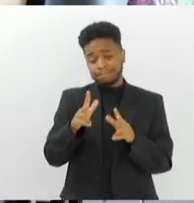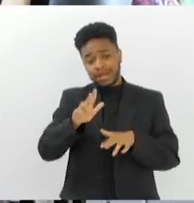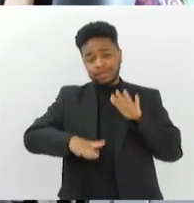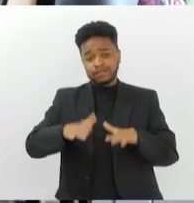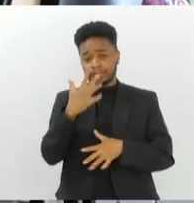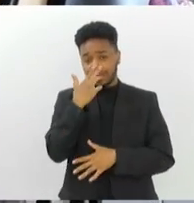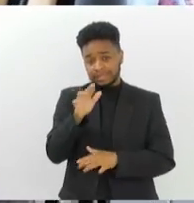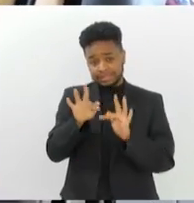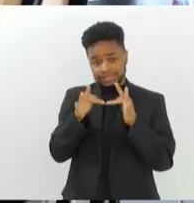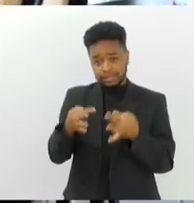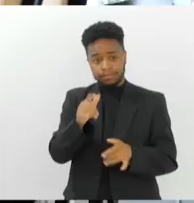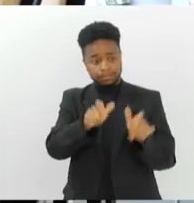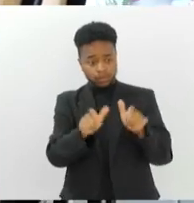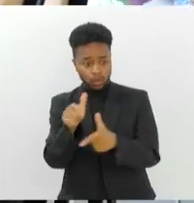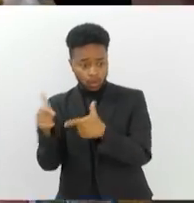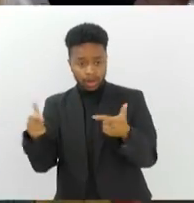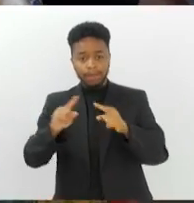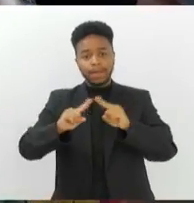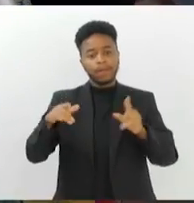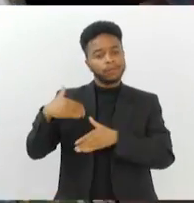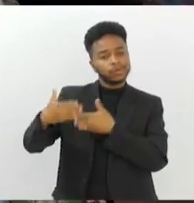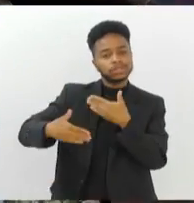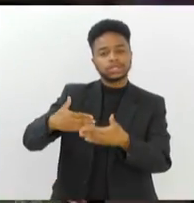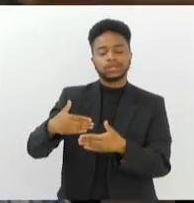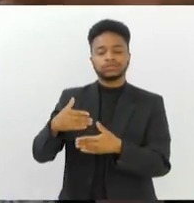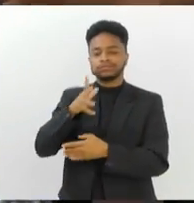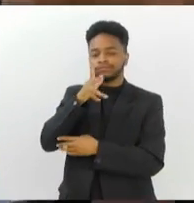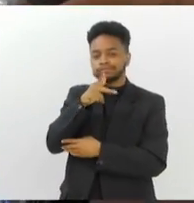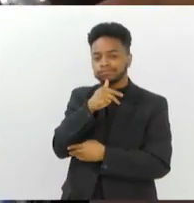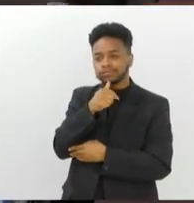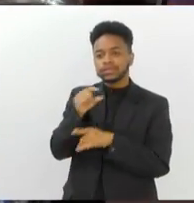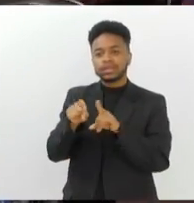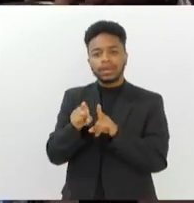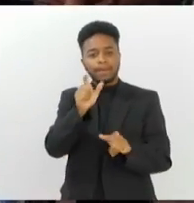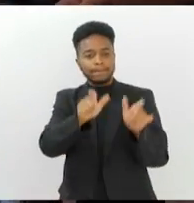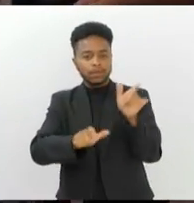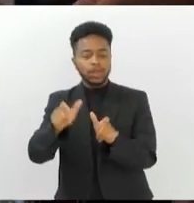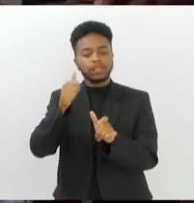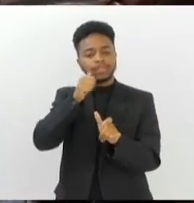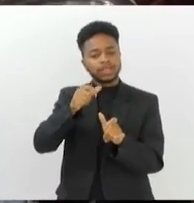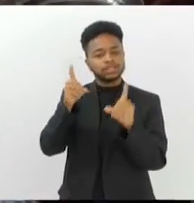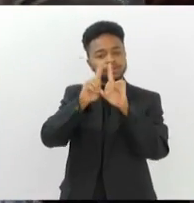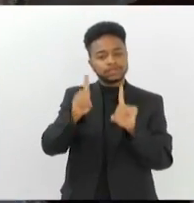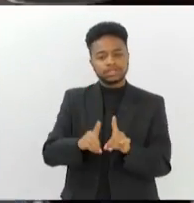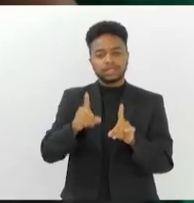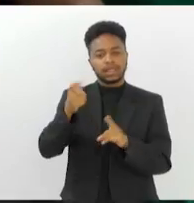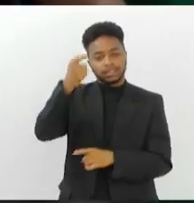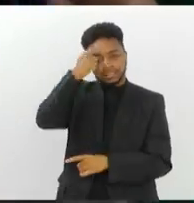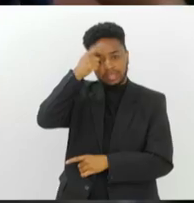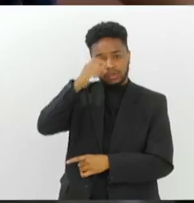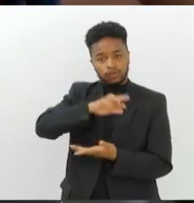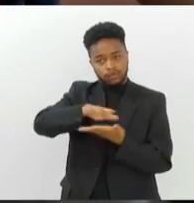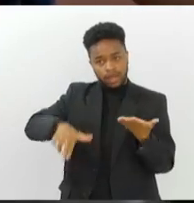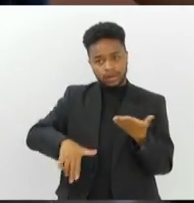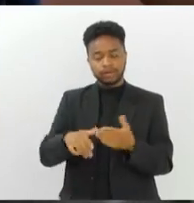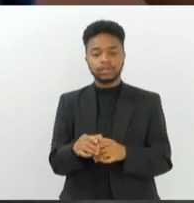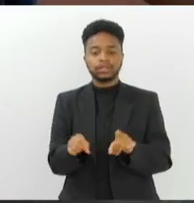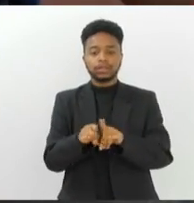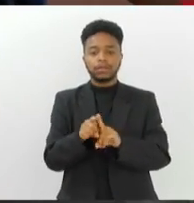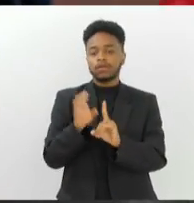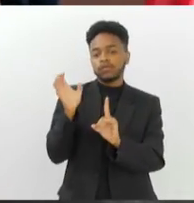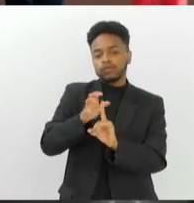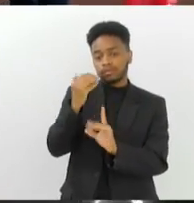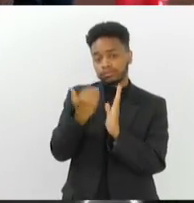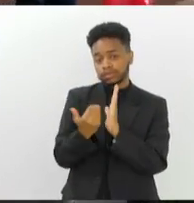público é um processo lento e gradual para essas mulheres que possuem diversas deficiências intelectuais. O principal impacto do projeto